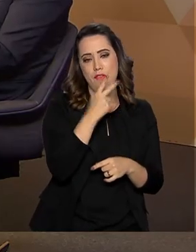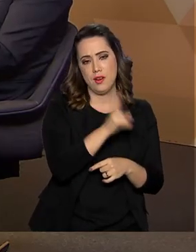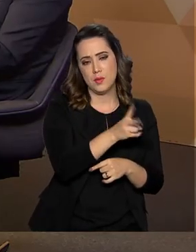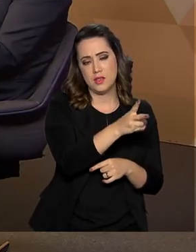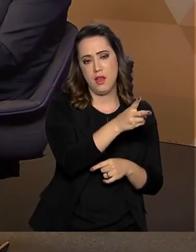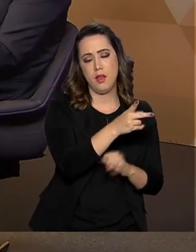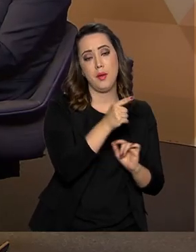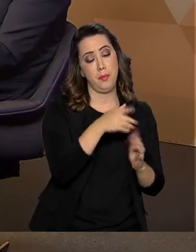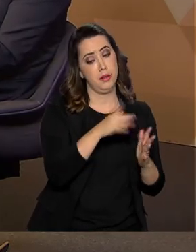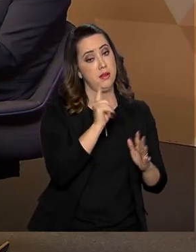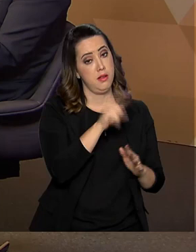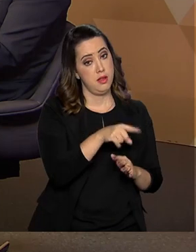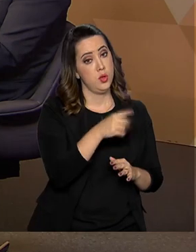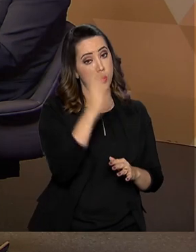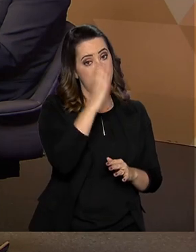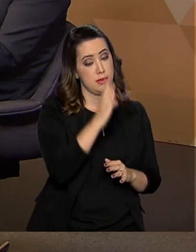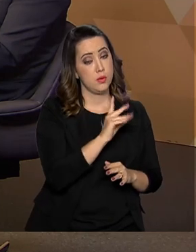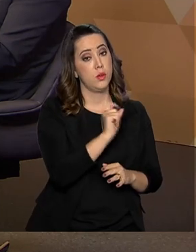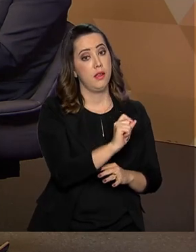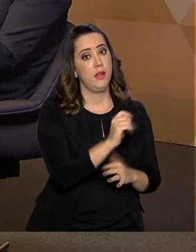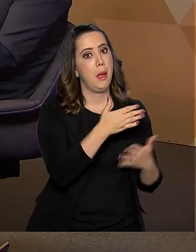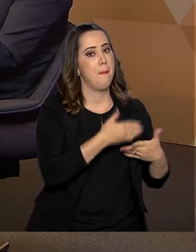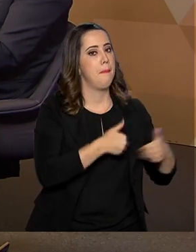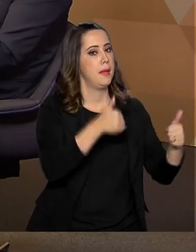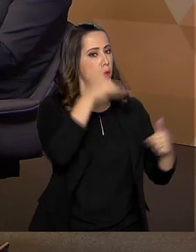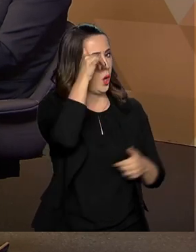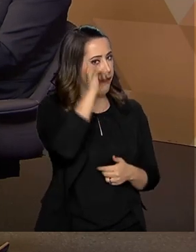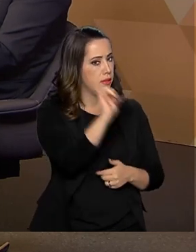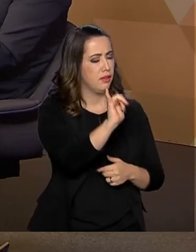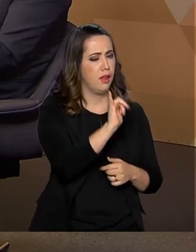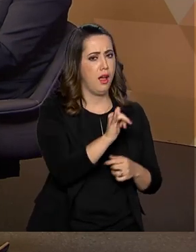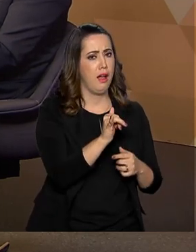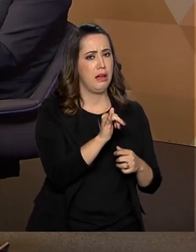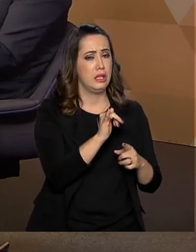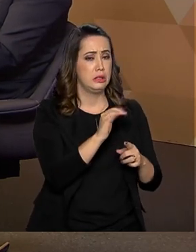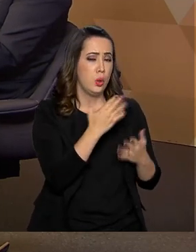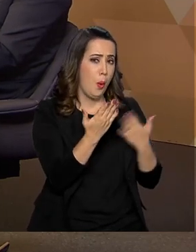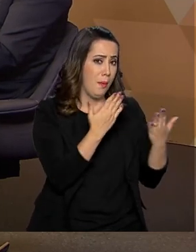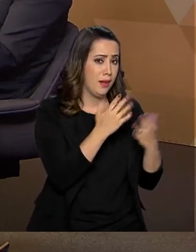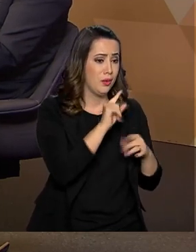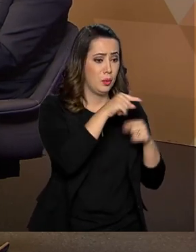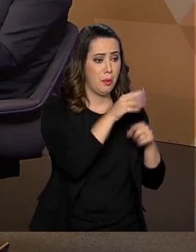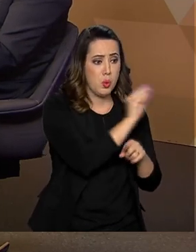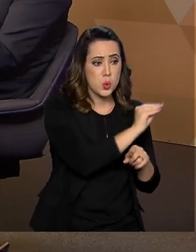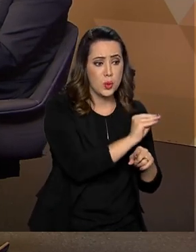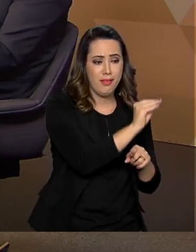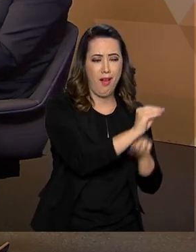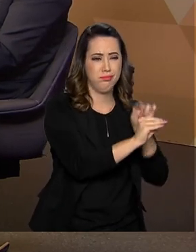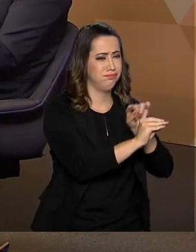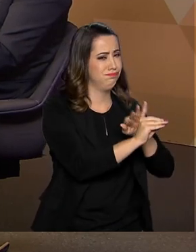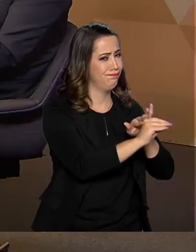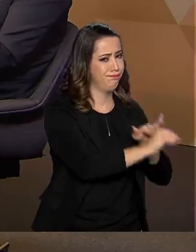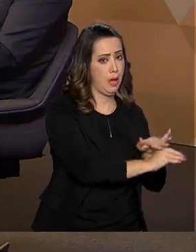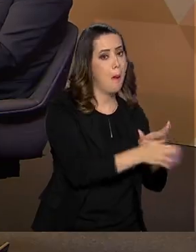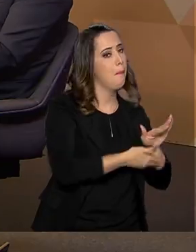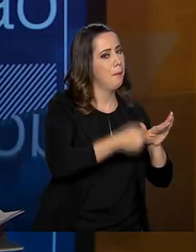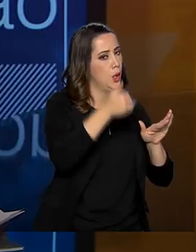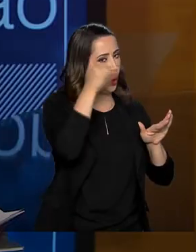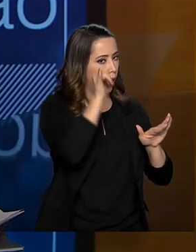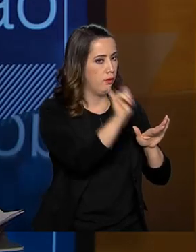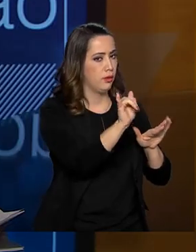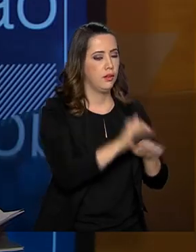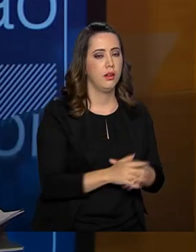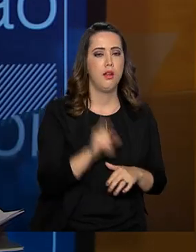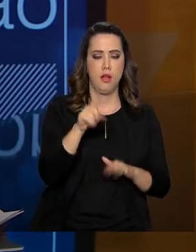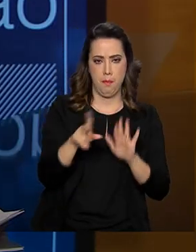Brasil, prevenir para não remediar. Isso também é uma máxima que pode ser colocada em prática? uma das ferramentas